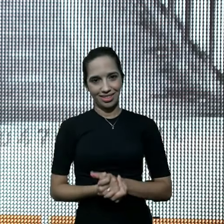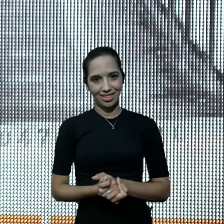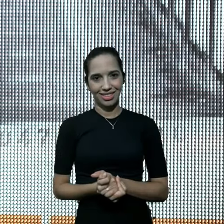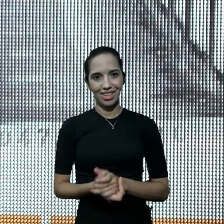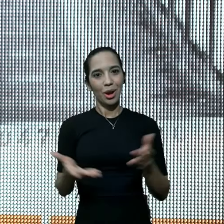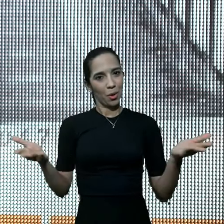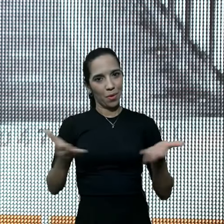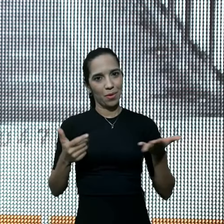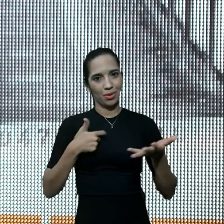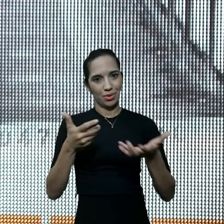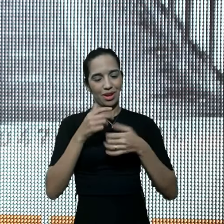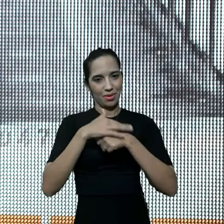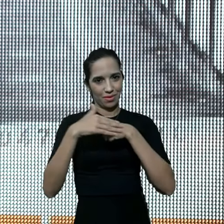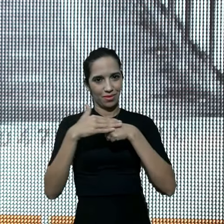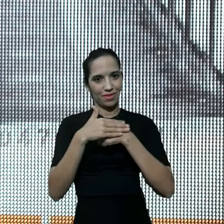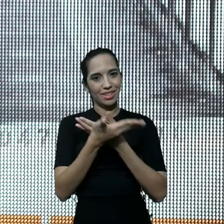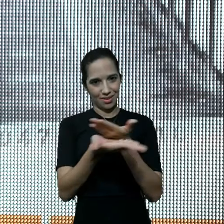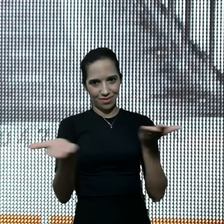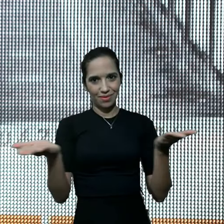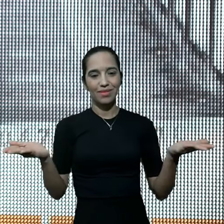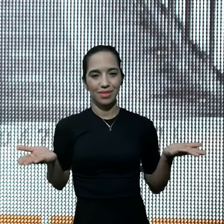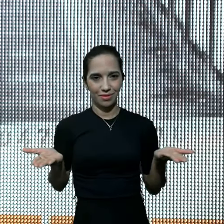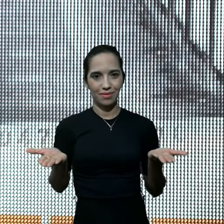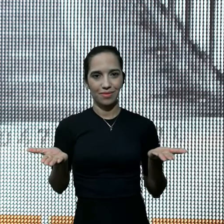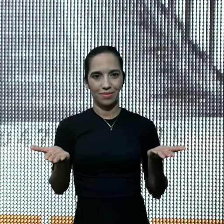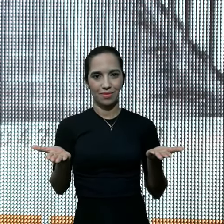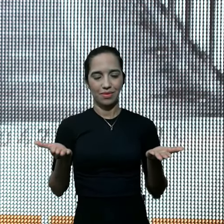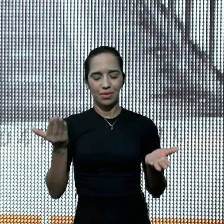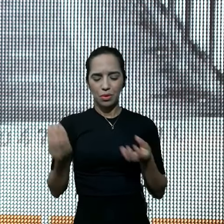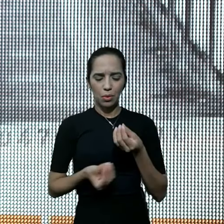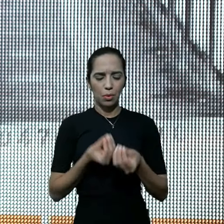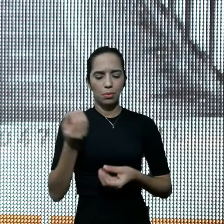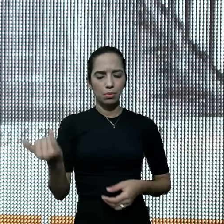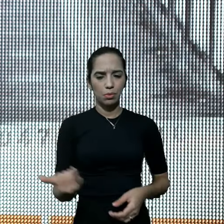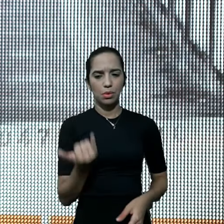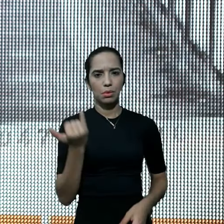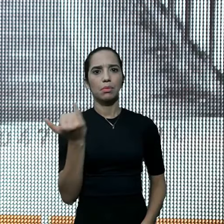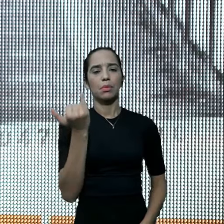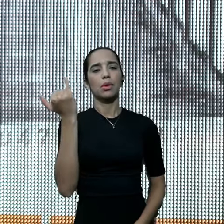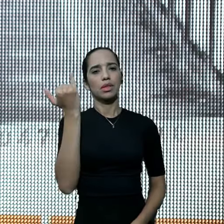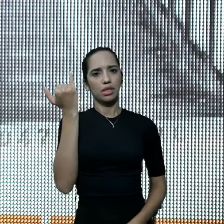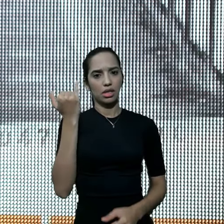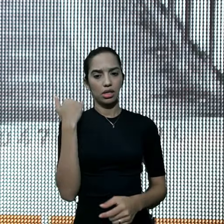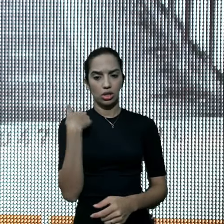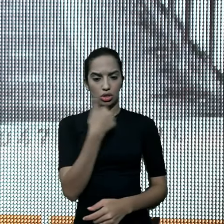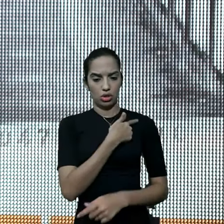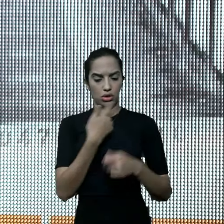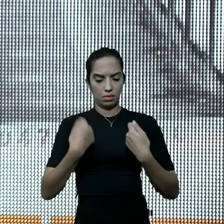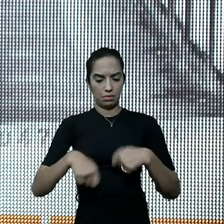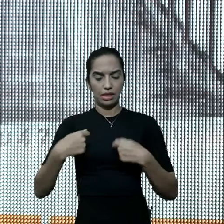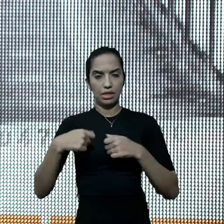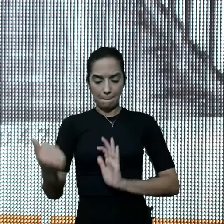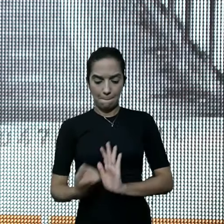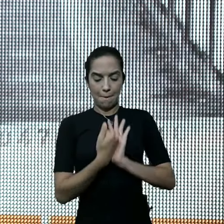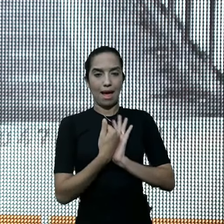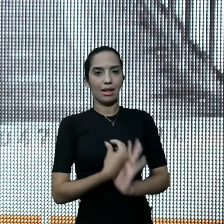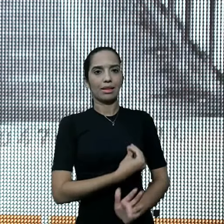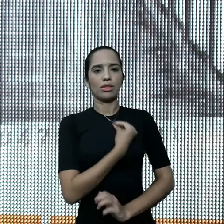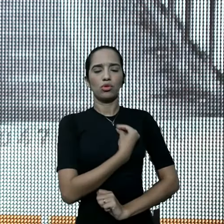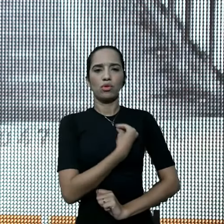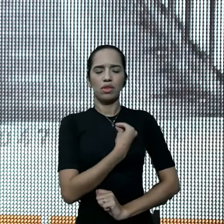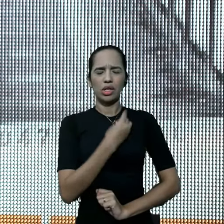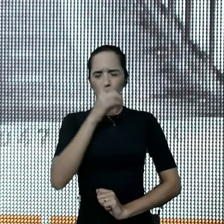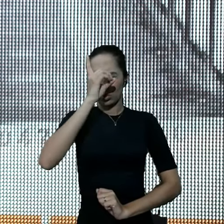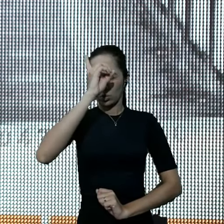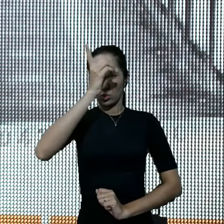e é sobre isso que eu quero falar com você nesta noite, da importância e dos princípios que nós precisamos carregar na nossa caminhada diária,